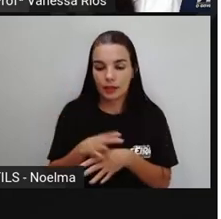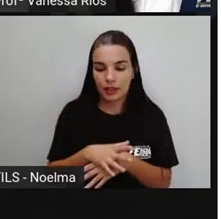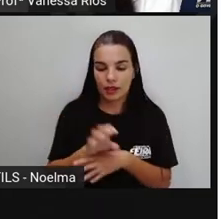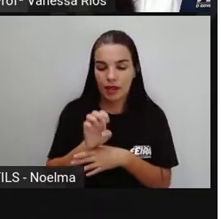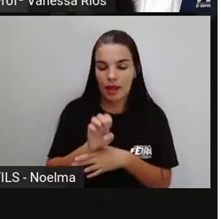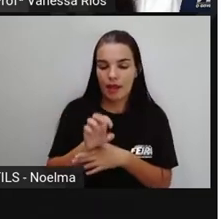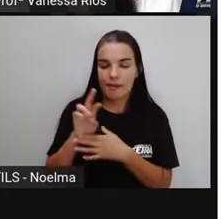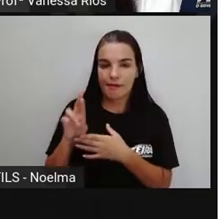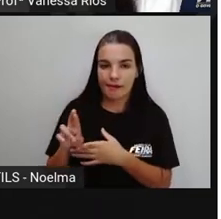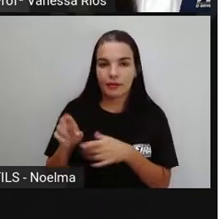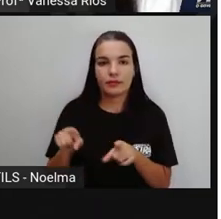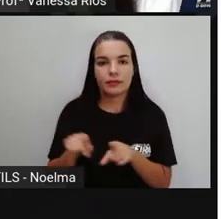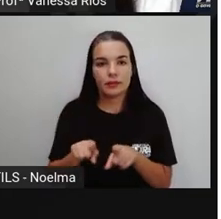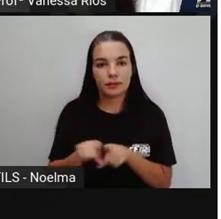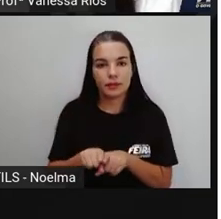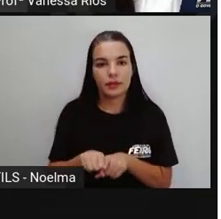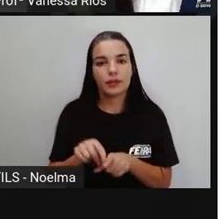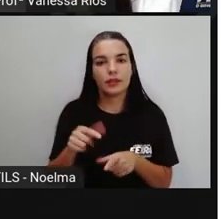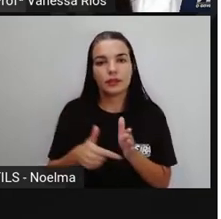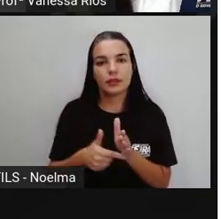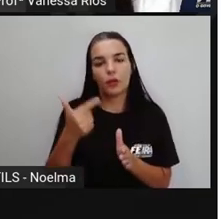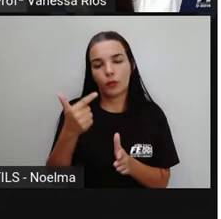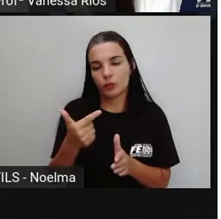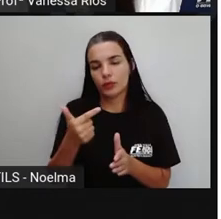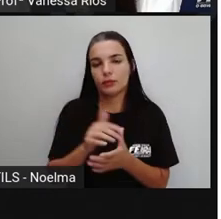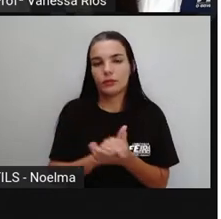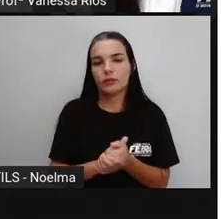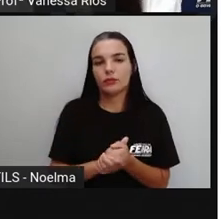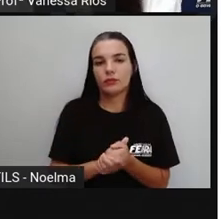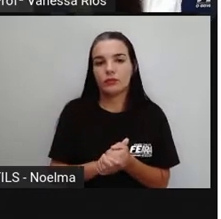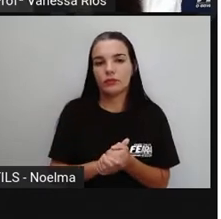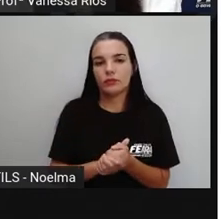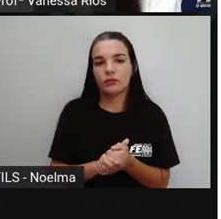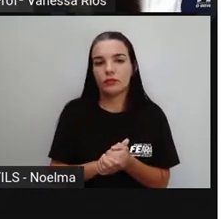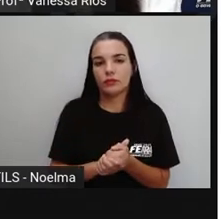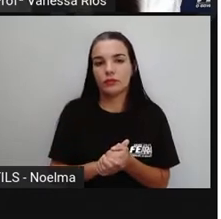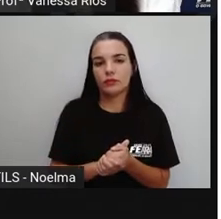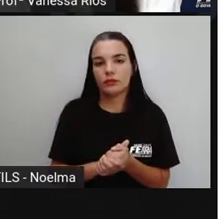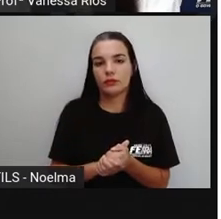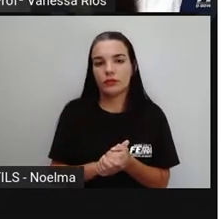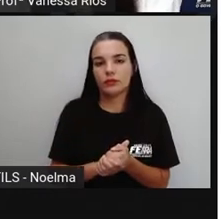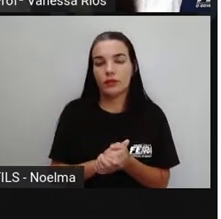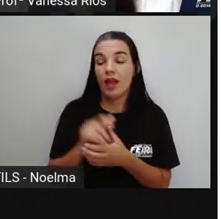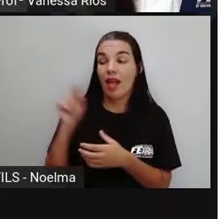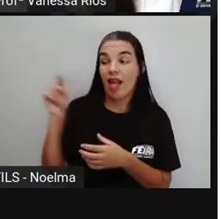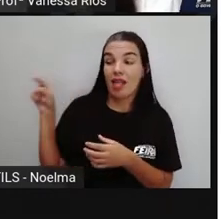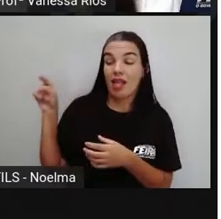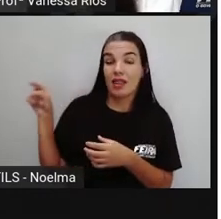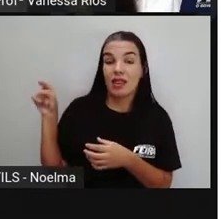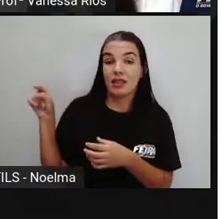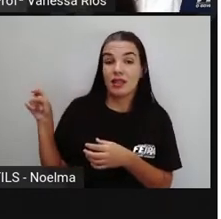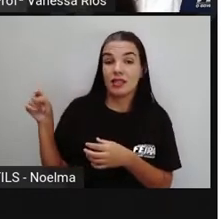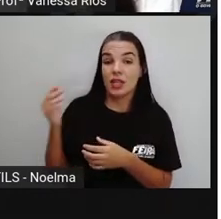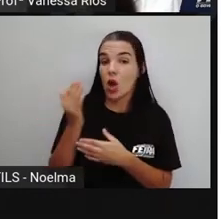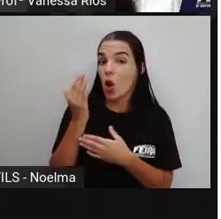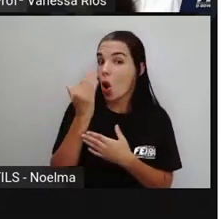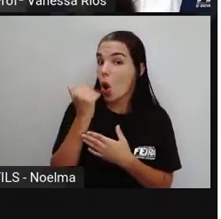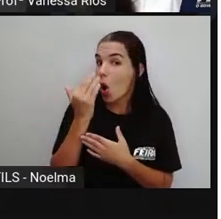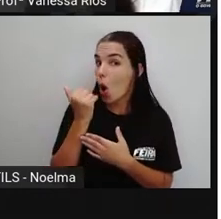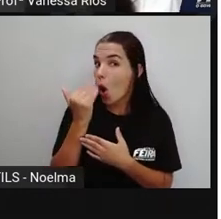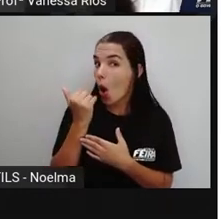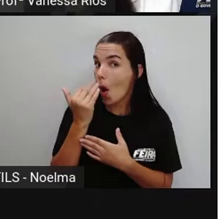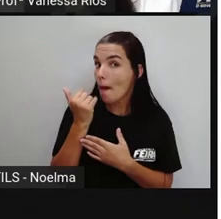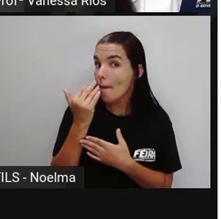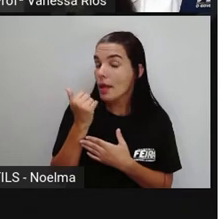er. Por isso, chamados de verbo da segunda conjugação. Então, ó. Eles comeram. Se conservou o radical